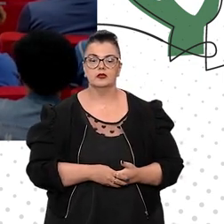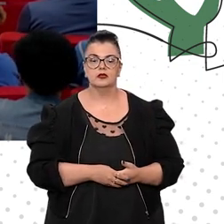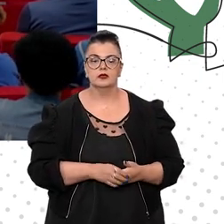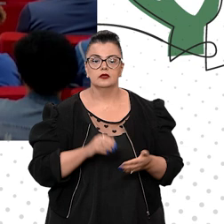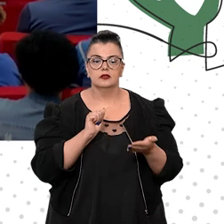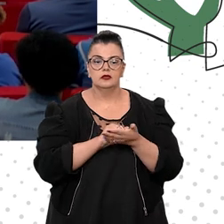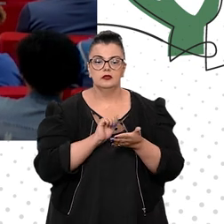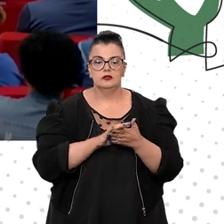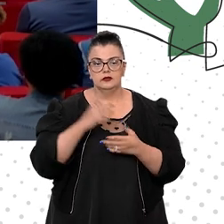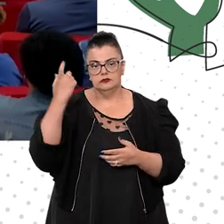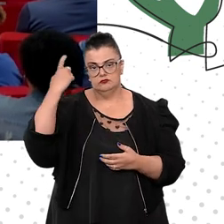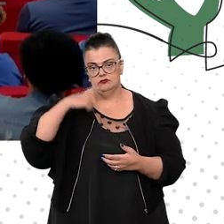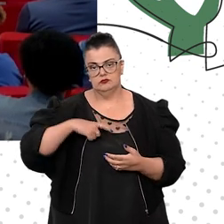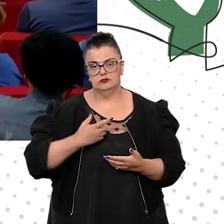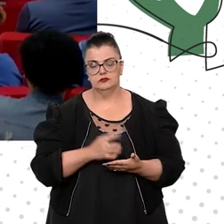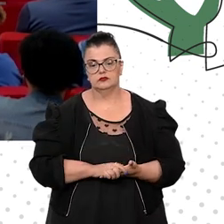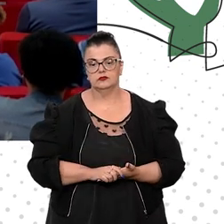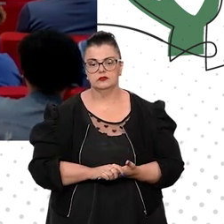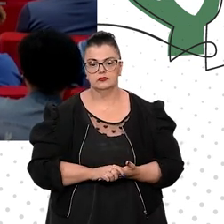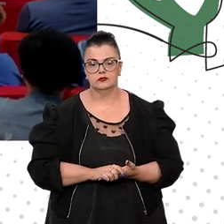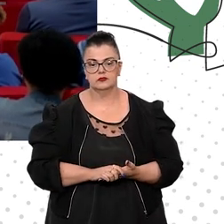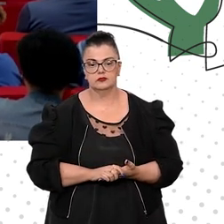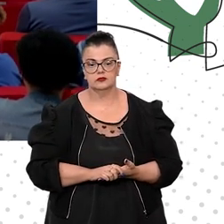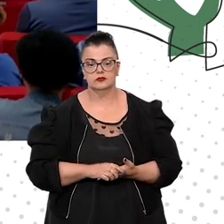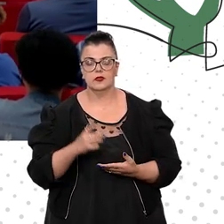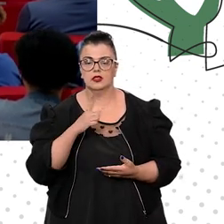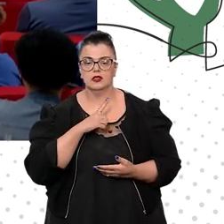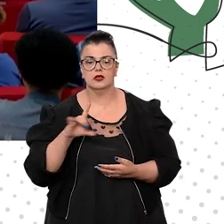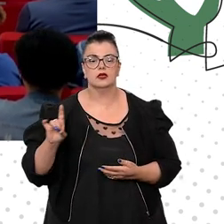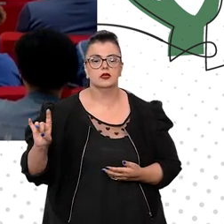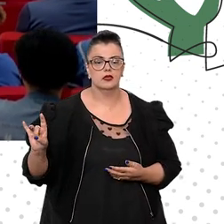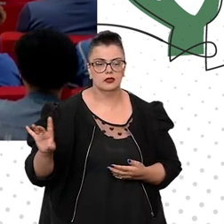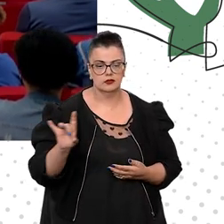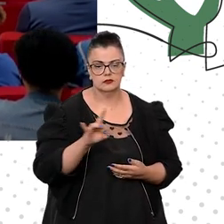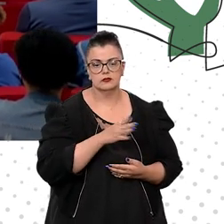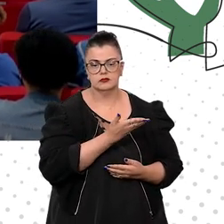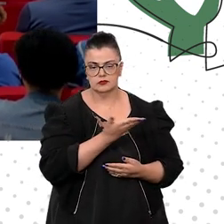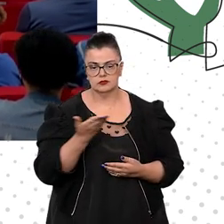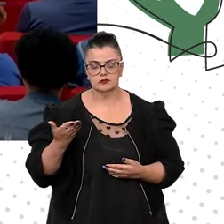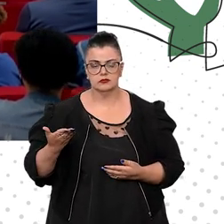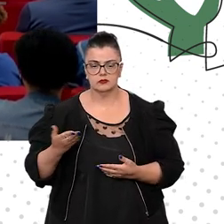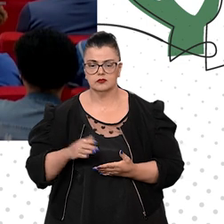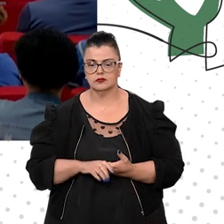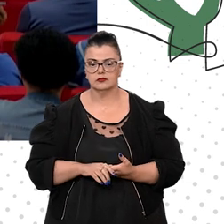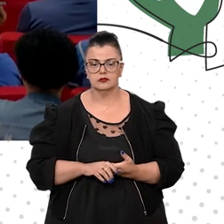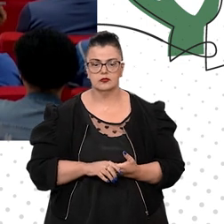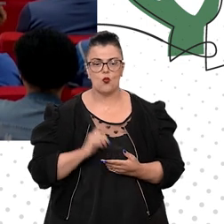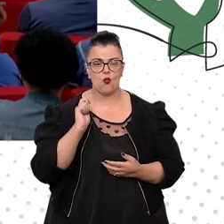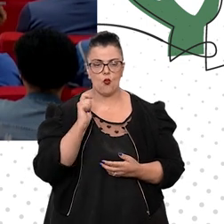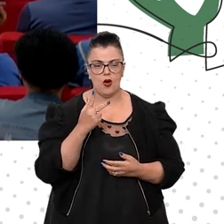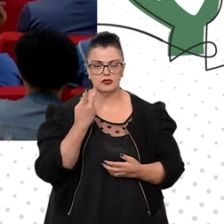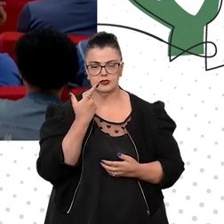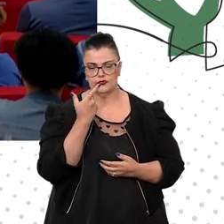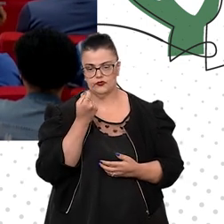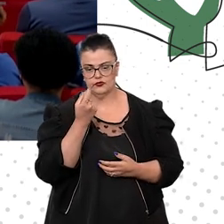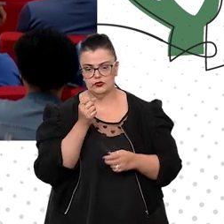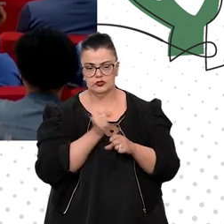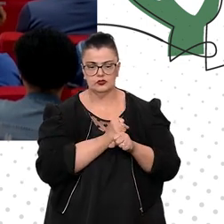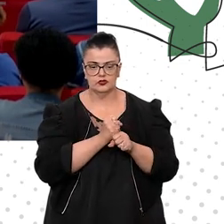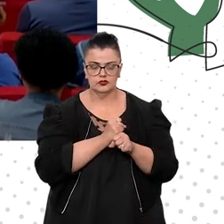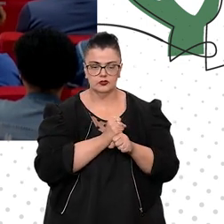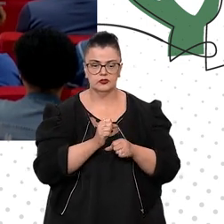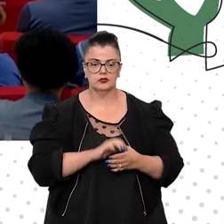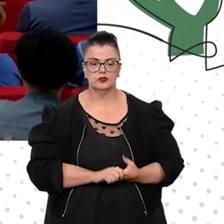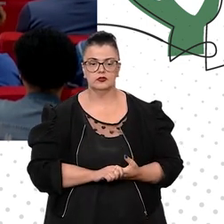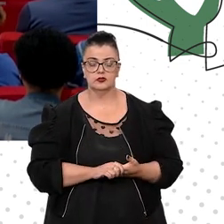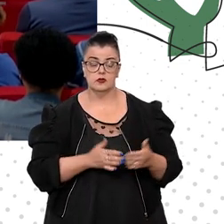pessoal dos que estão aqui já há quase duas décadas. Porque os